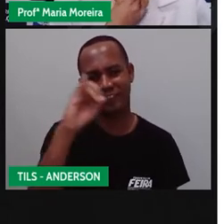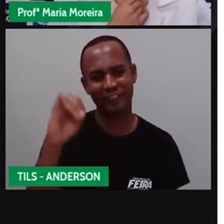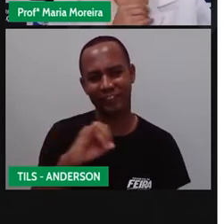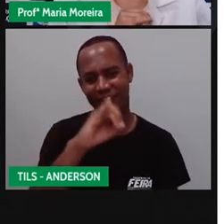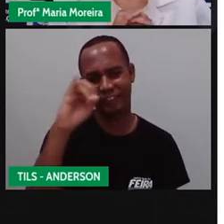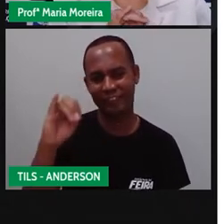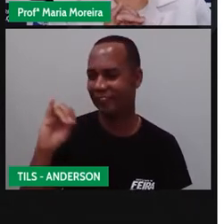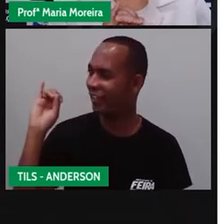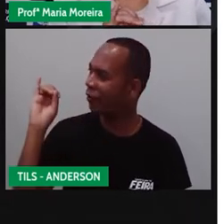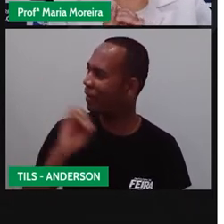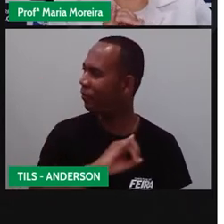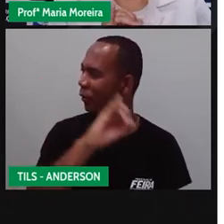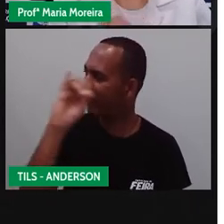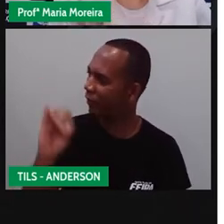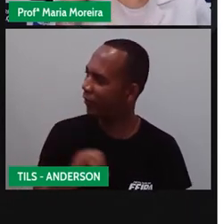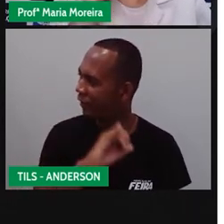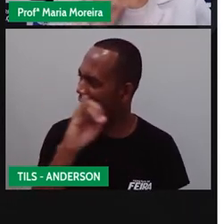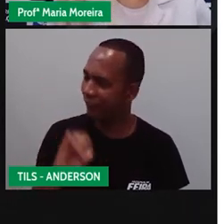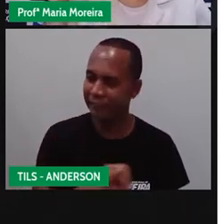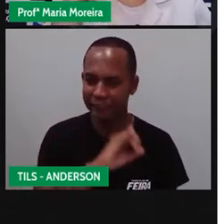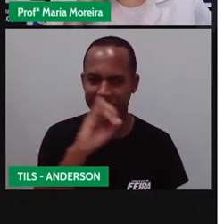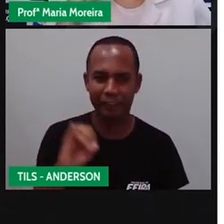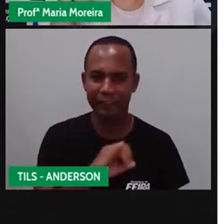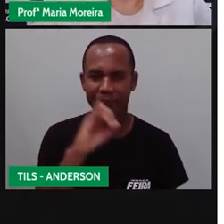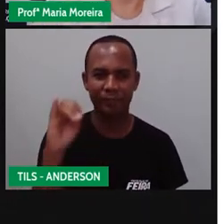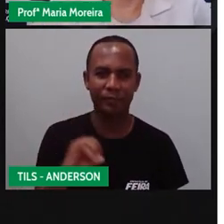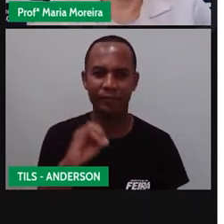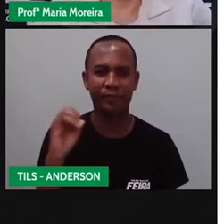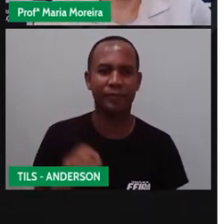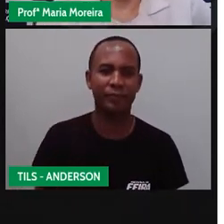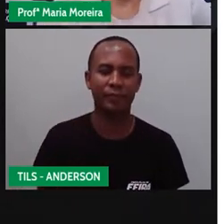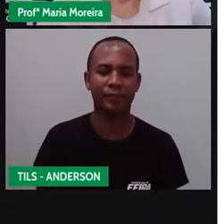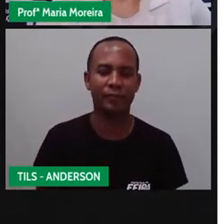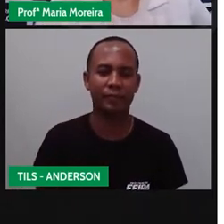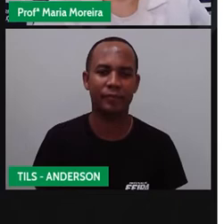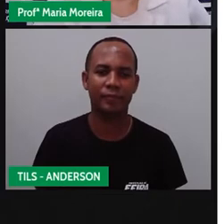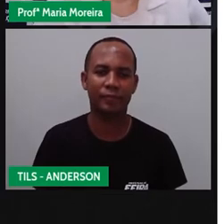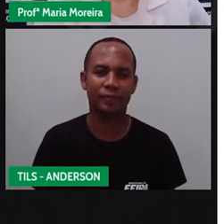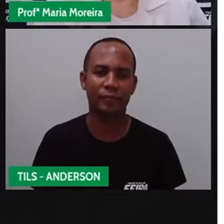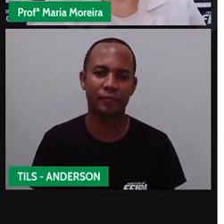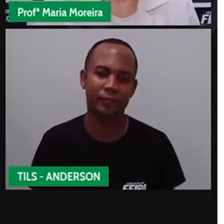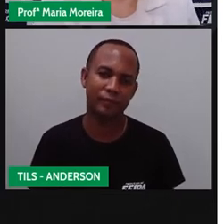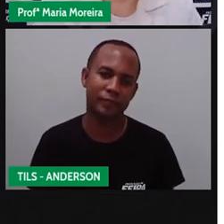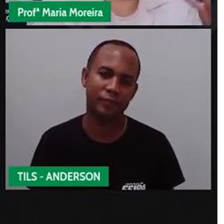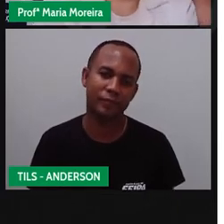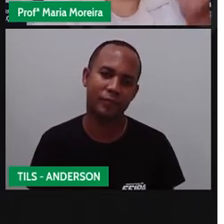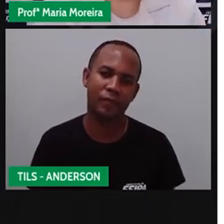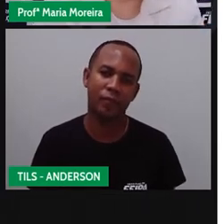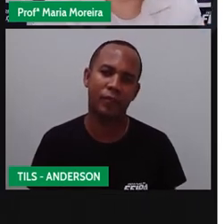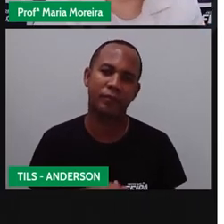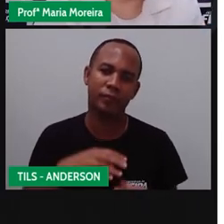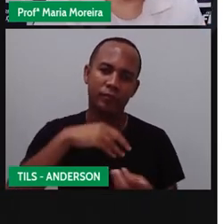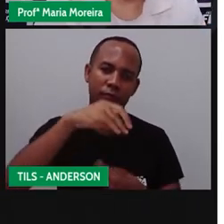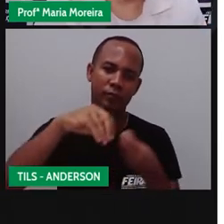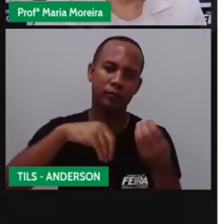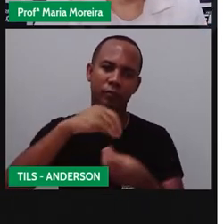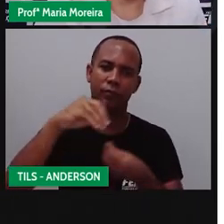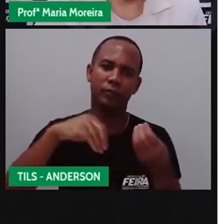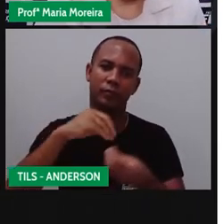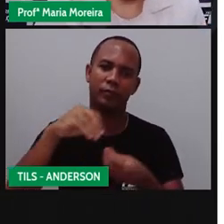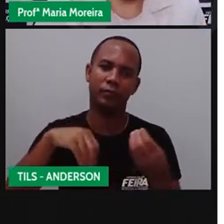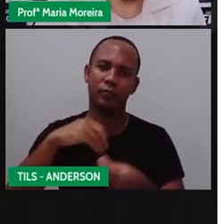Olá? Olá é como? É o mesmo oi, né? Pronto. E aí você tem, na verdade, a mistura dessas duas